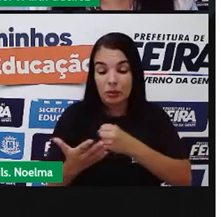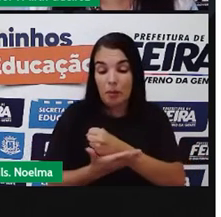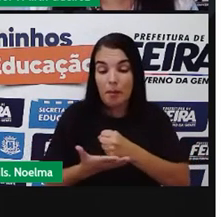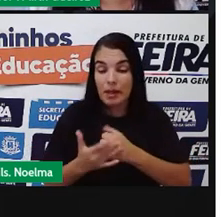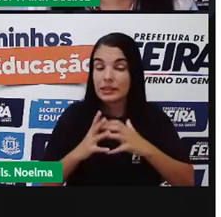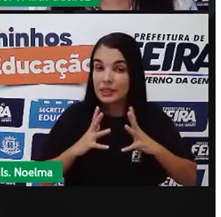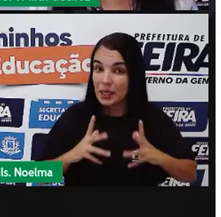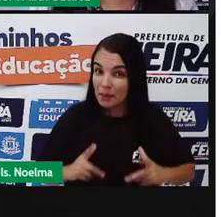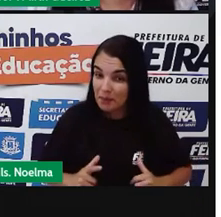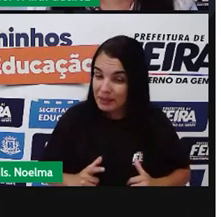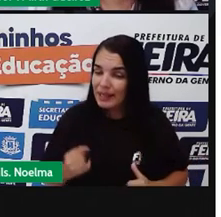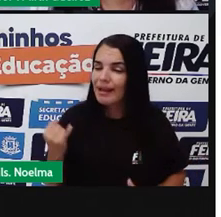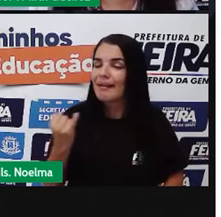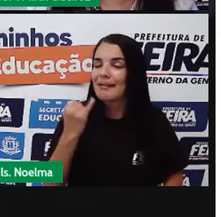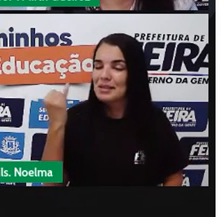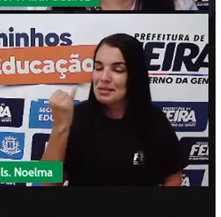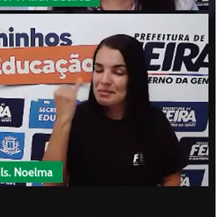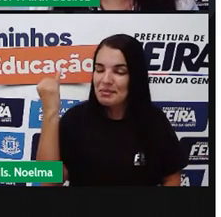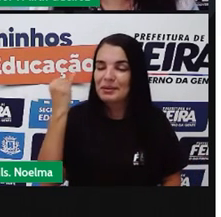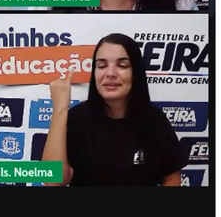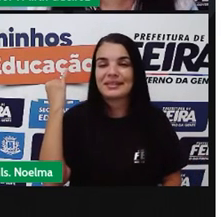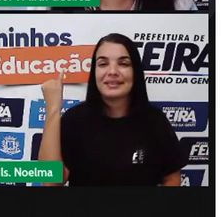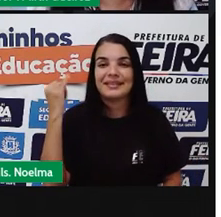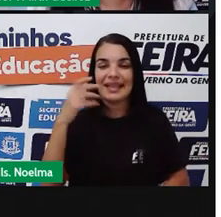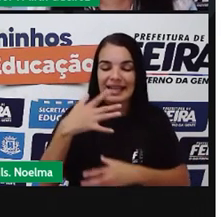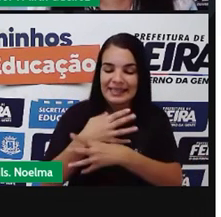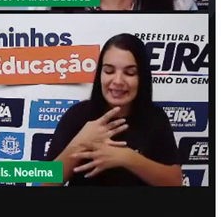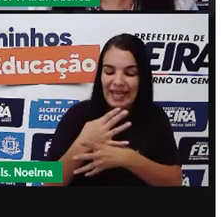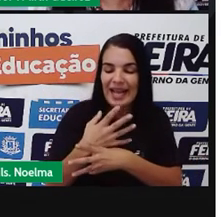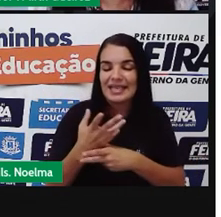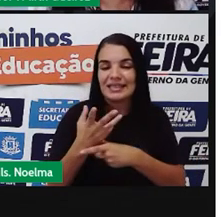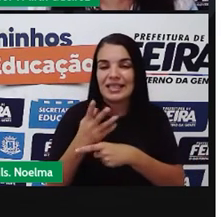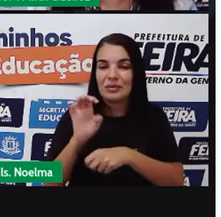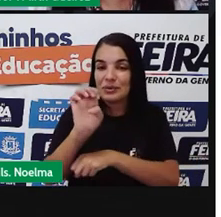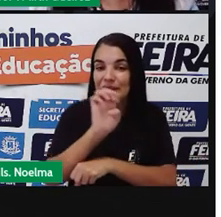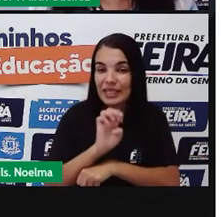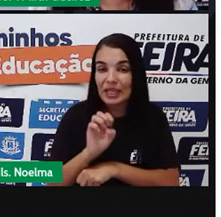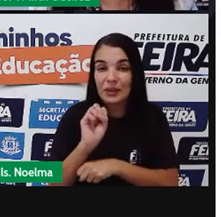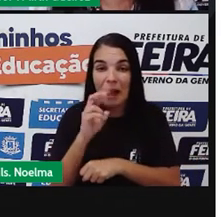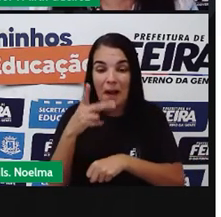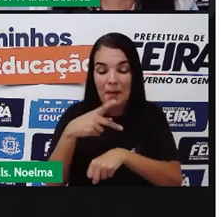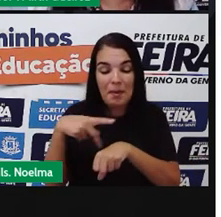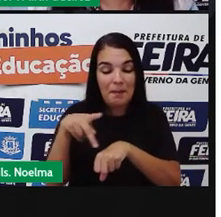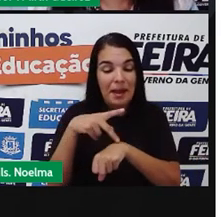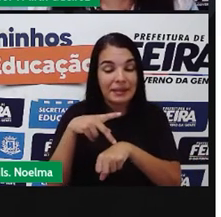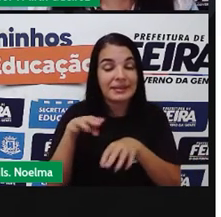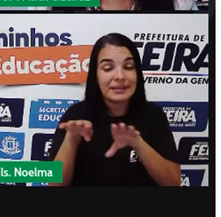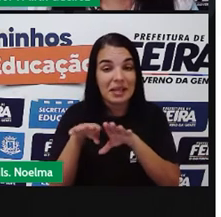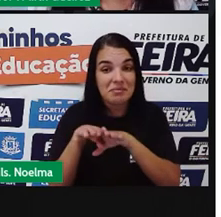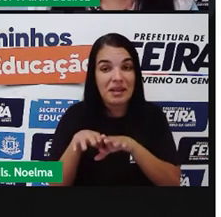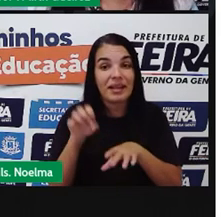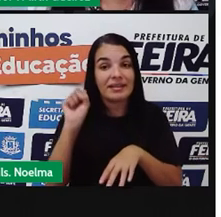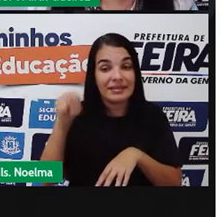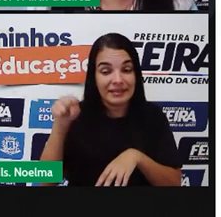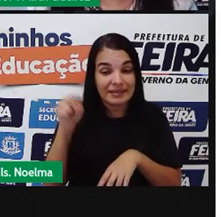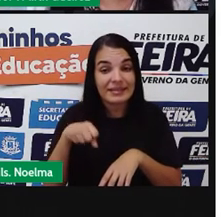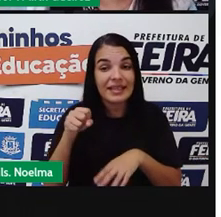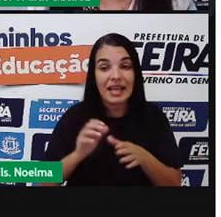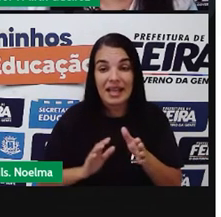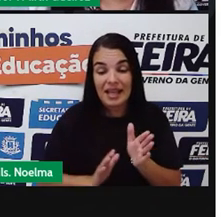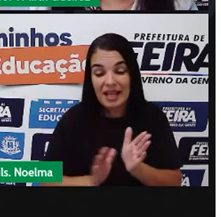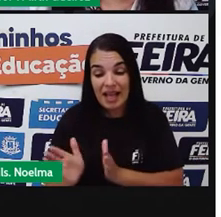saneamento básico em uma cidade, em um estado, em um próprio país, é uma forma de investimento com esses